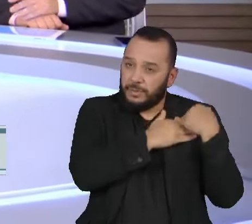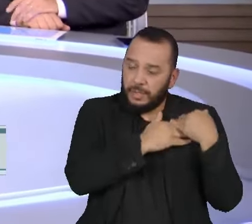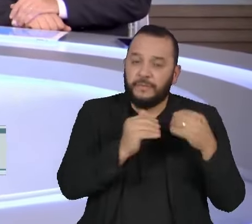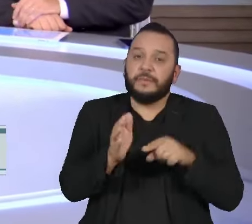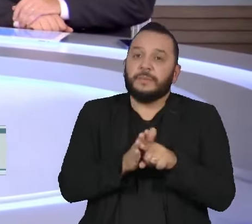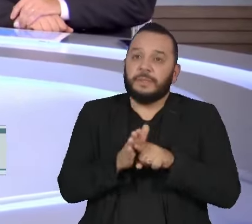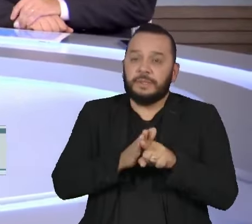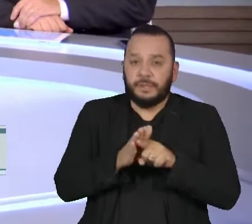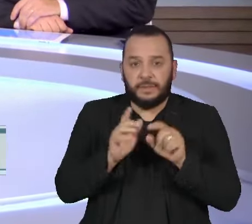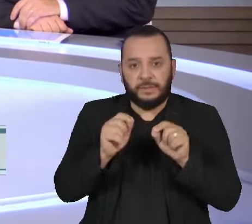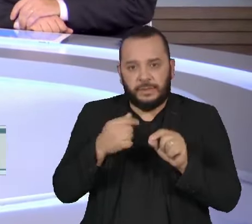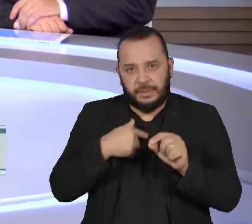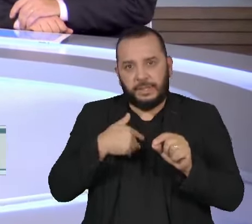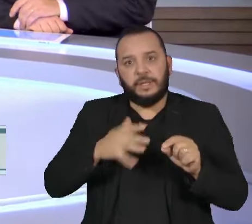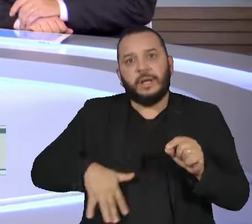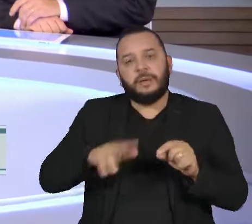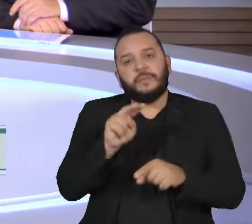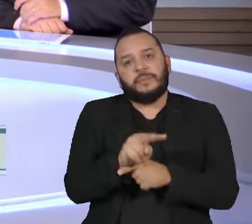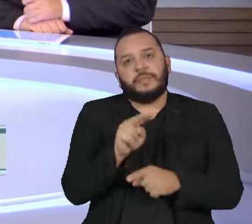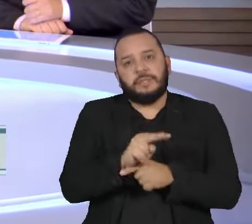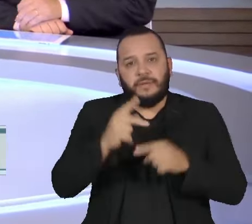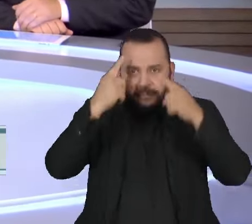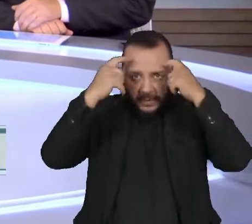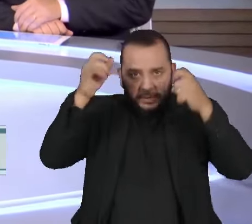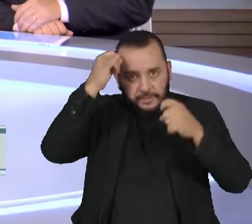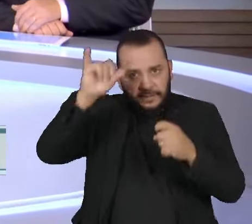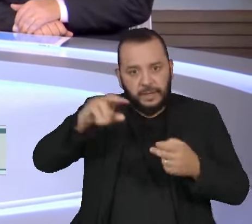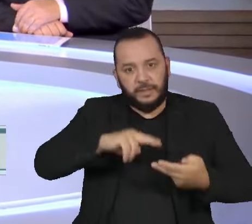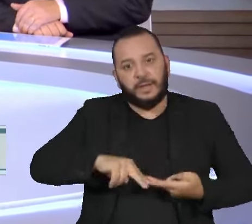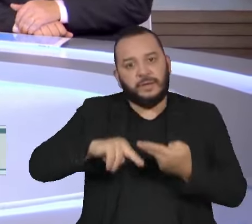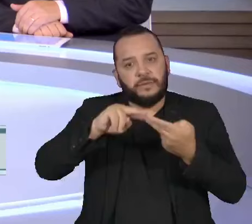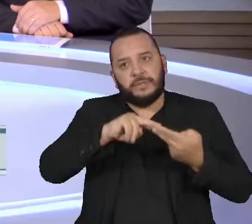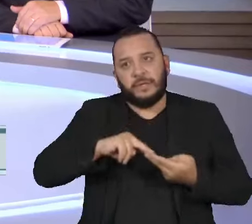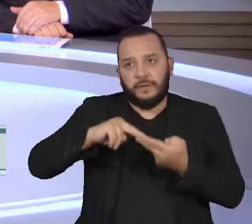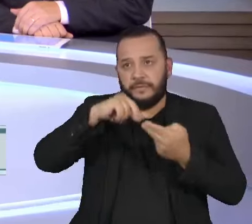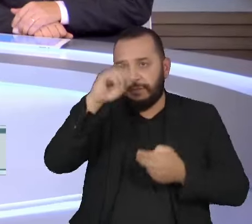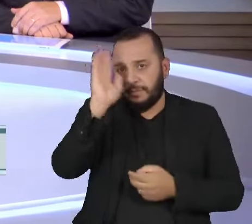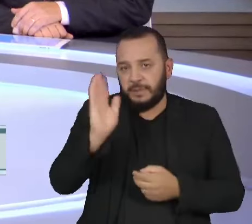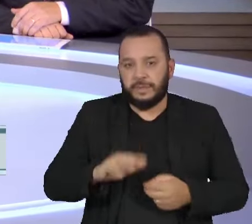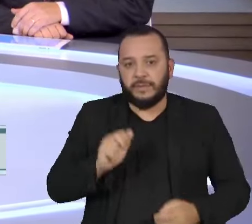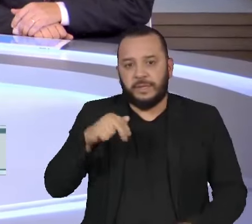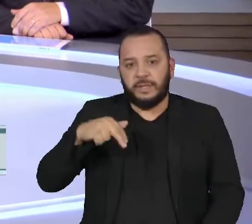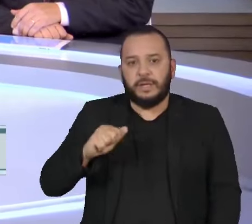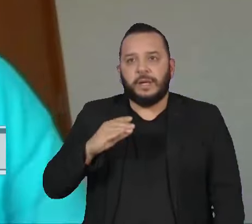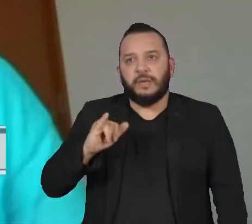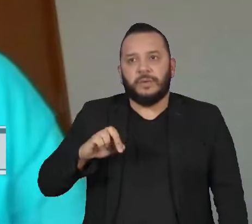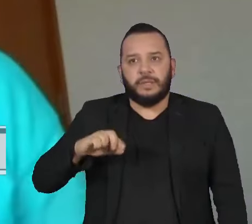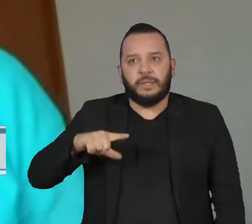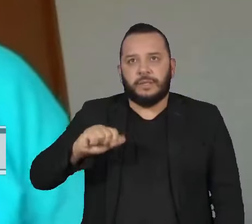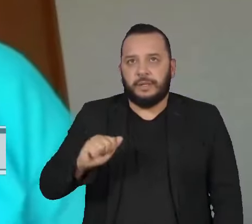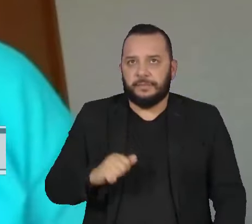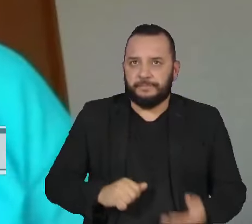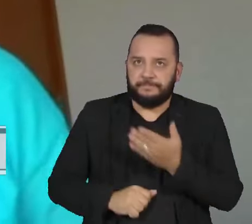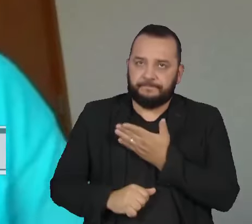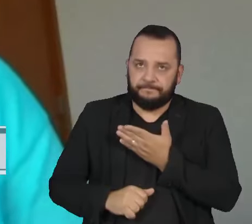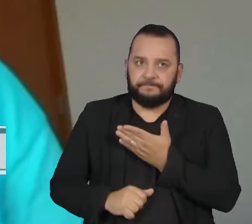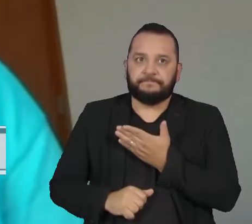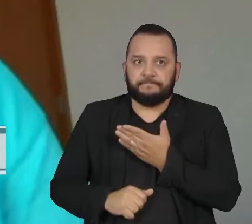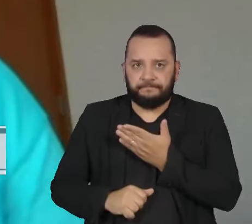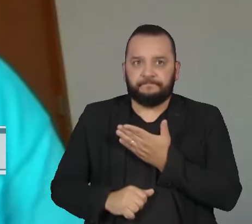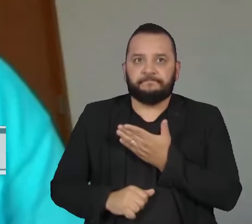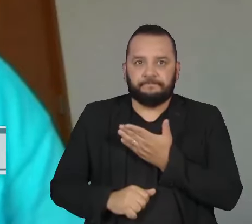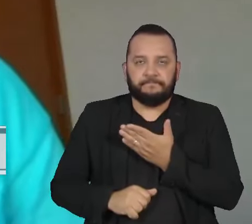levantamento oficial de proteção contra violências do Unicef no Brasil, Ana Carolina Fonseca. Esses dados